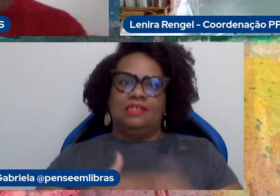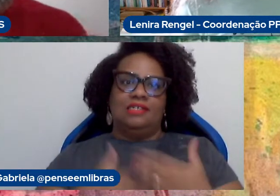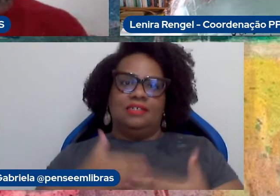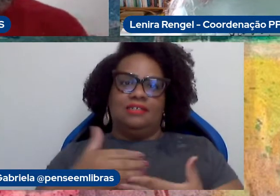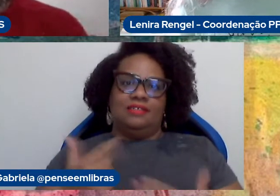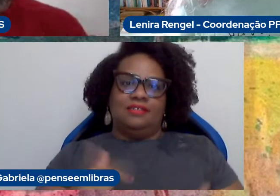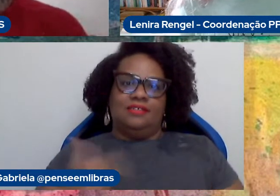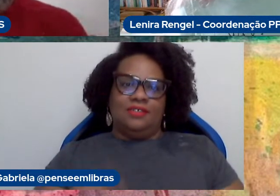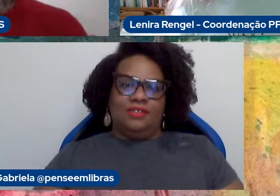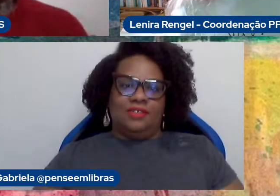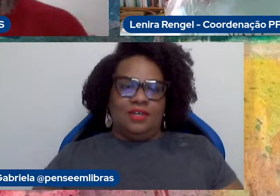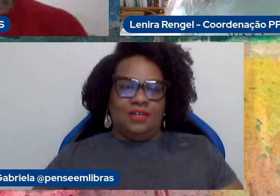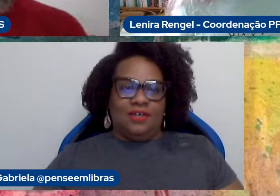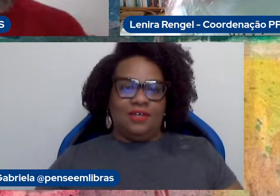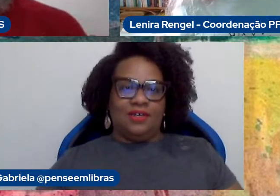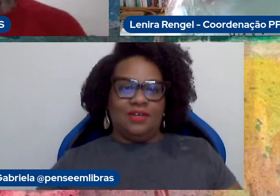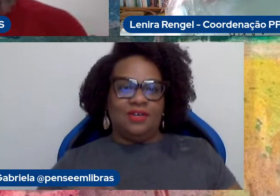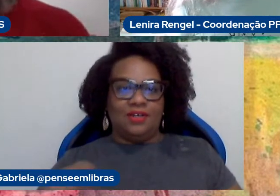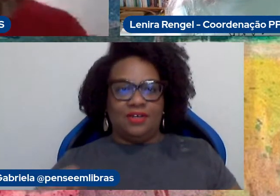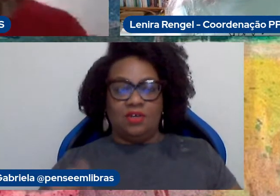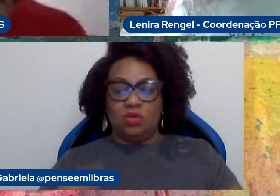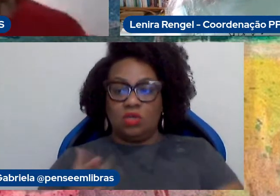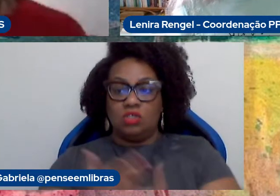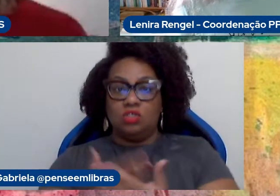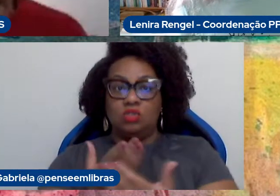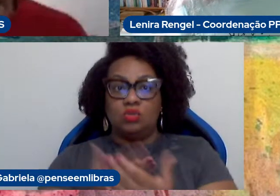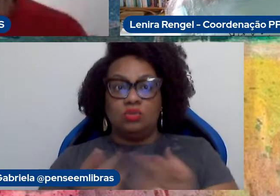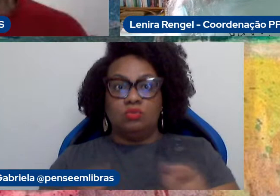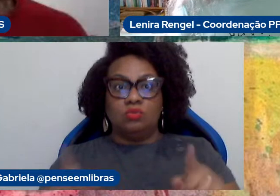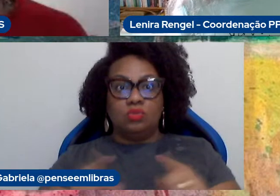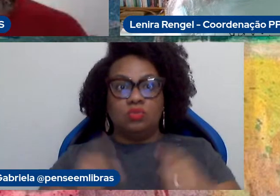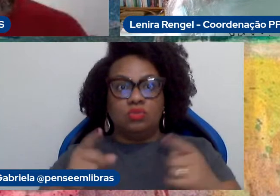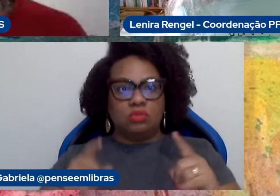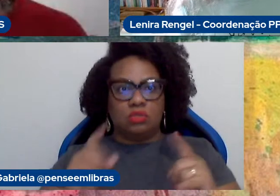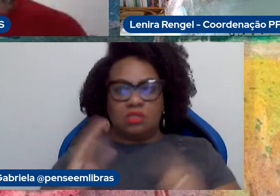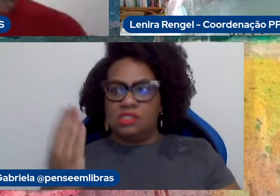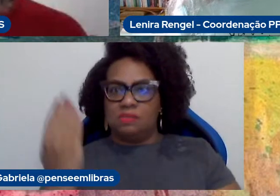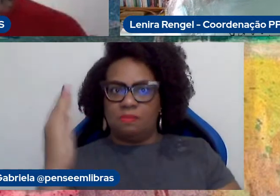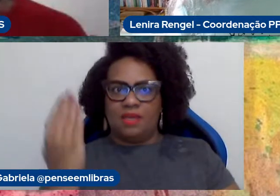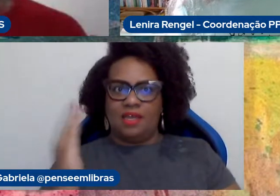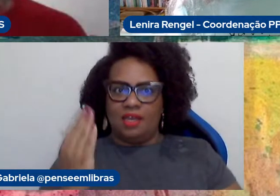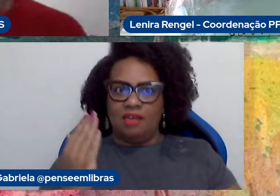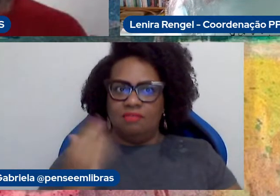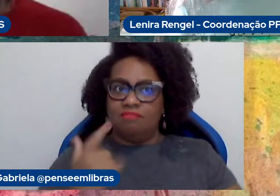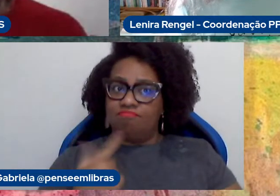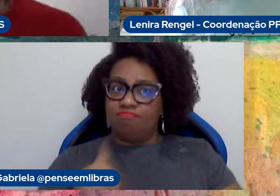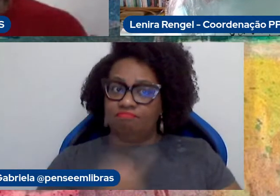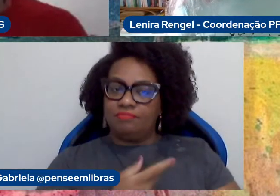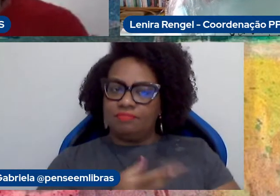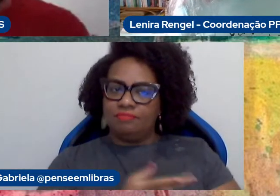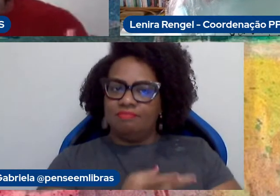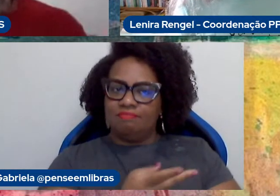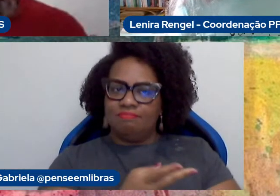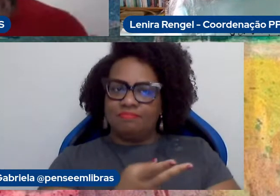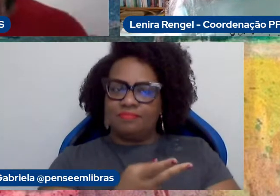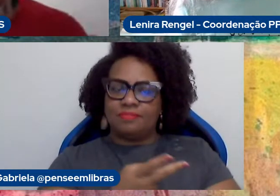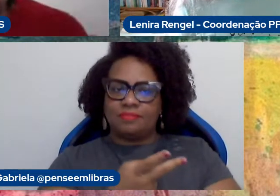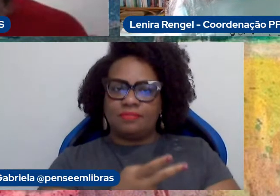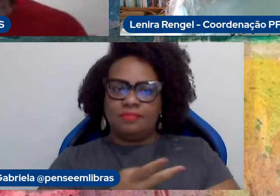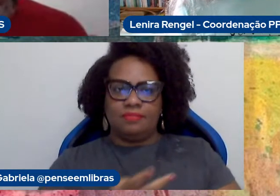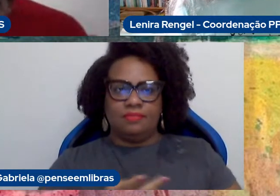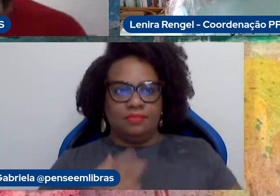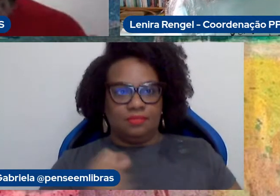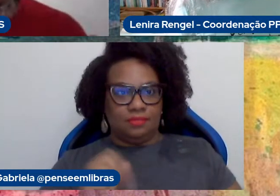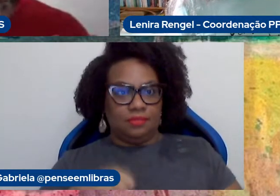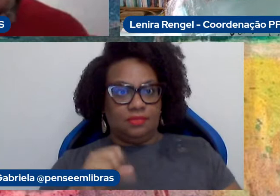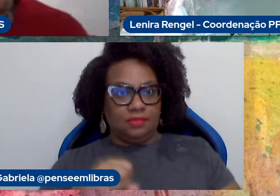isso que se chama em estudos de música do espelho expandido, é algo que a gente está procurando. E sim, por favor, estou aceitando